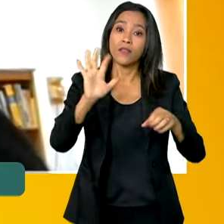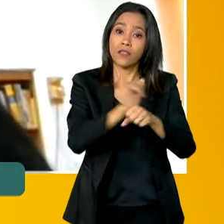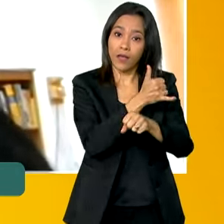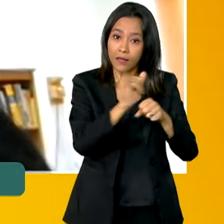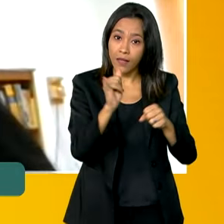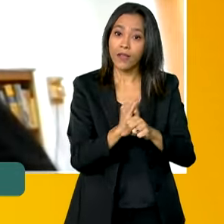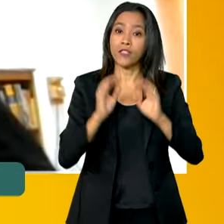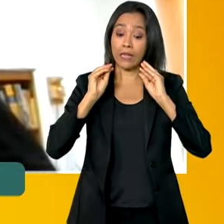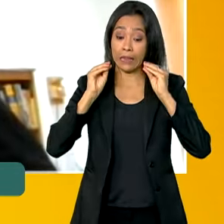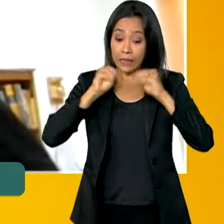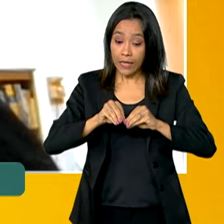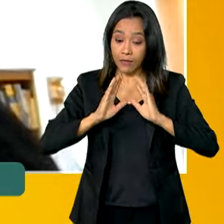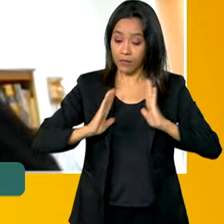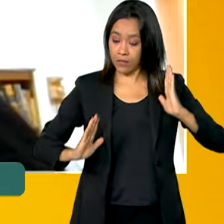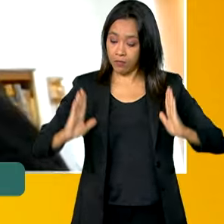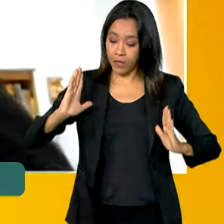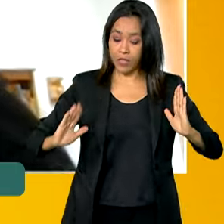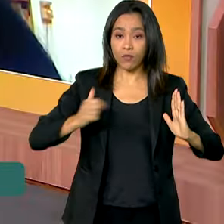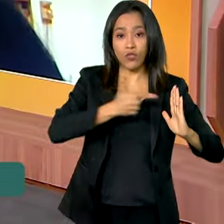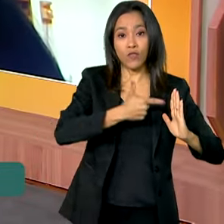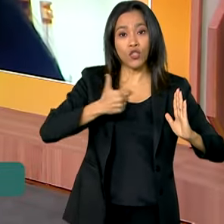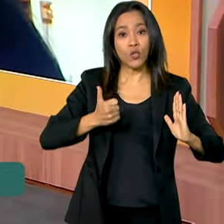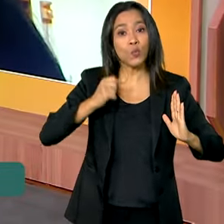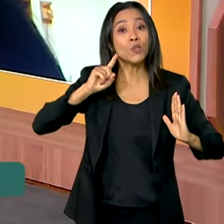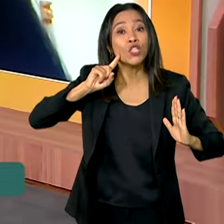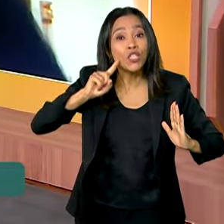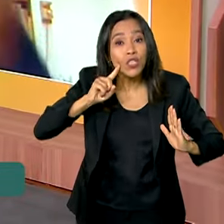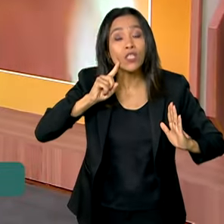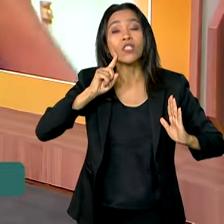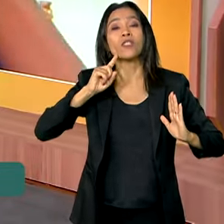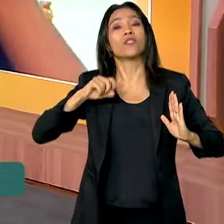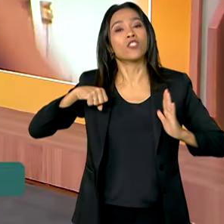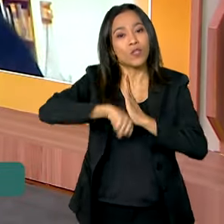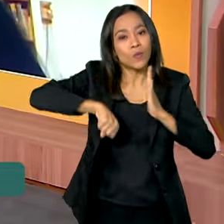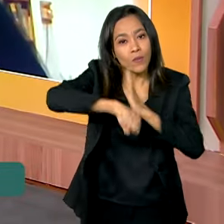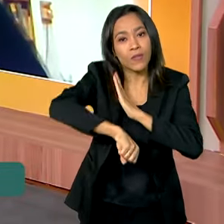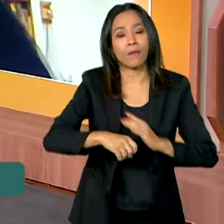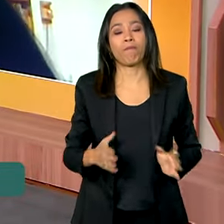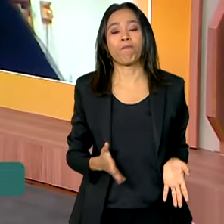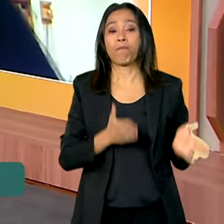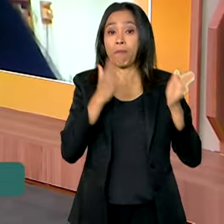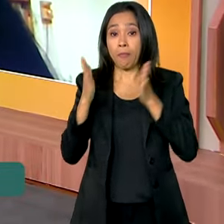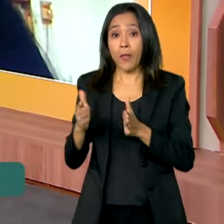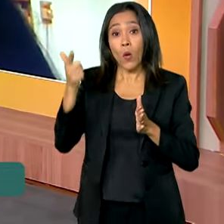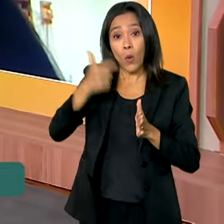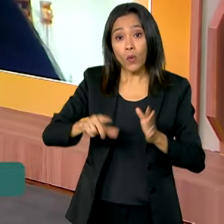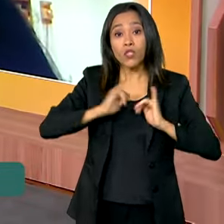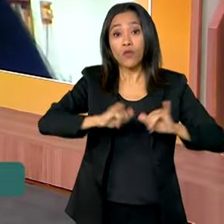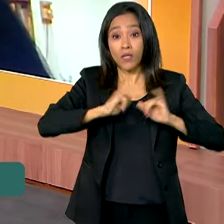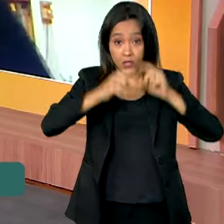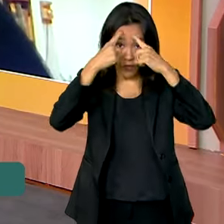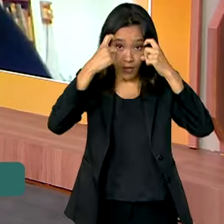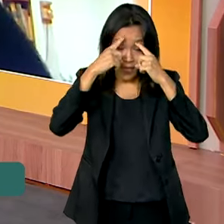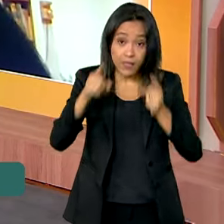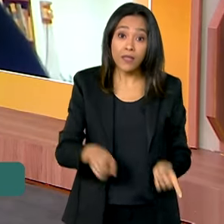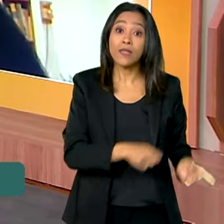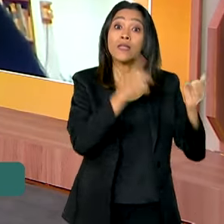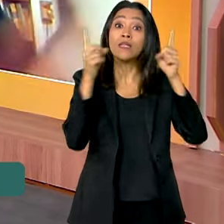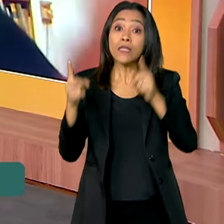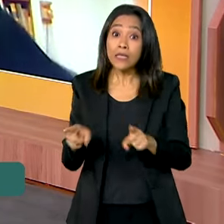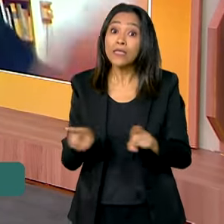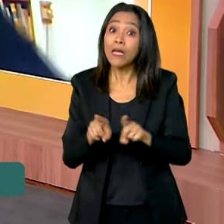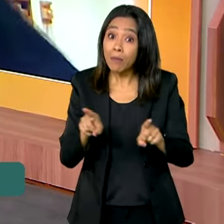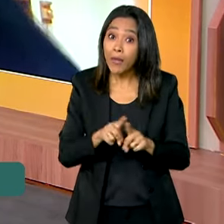21 dias de ativismo. Maravilha. além dessa campanha contra a violência, a gente tem também a campanha para o empoderamento